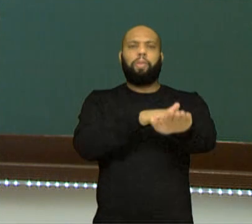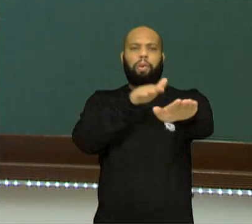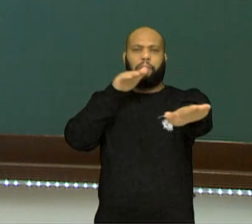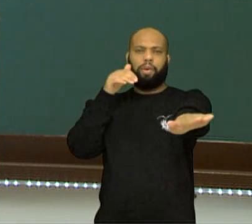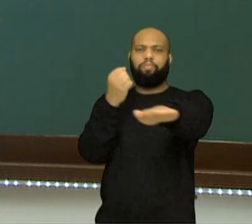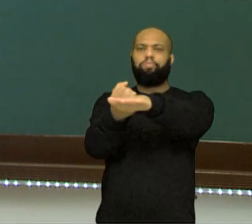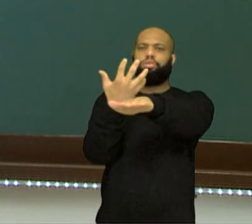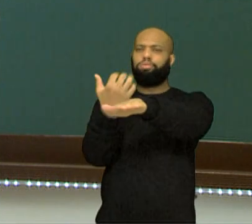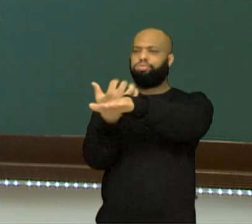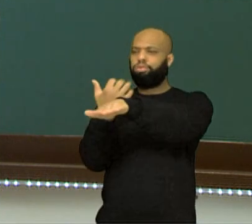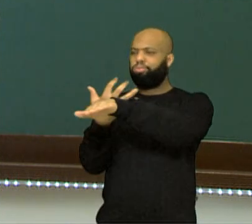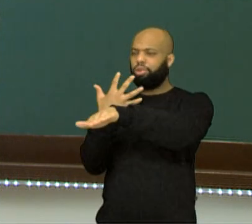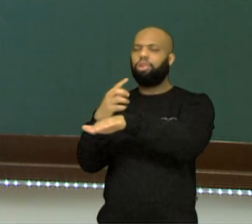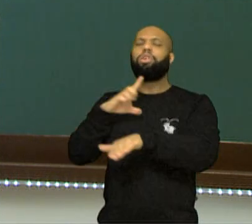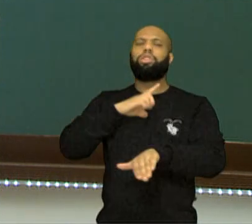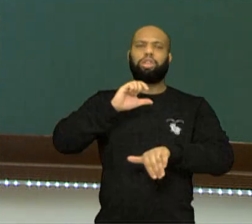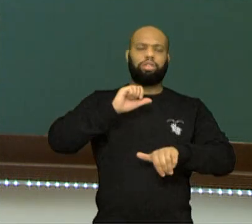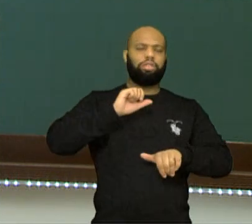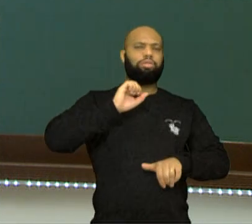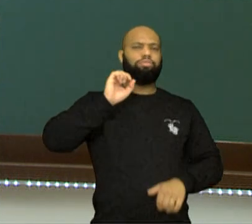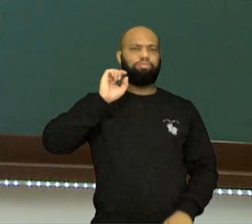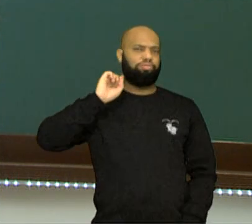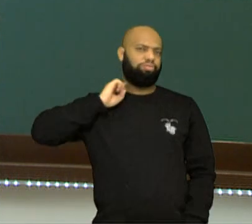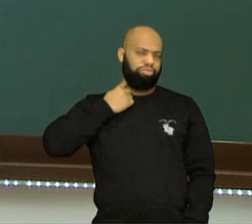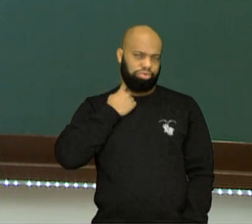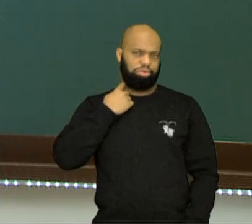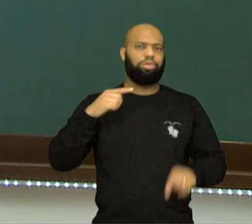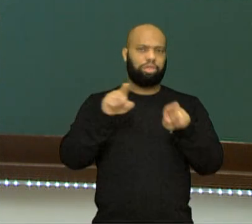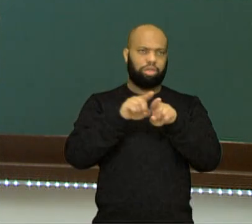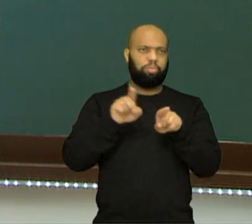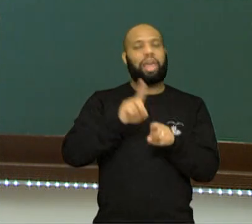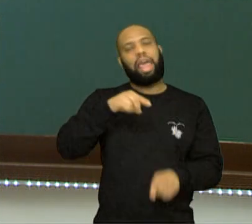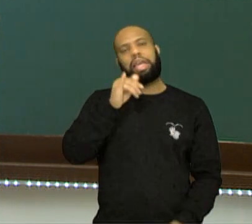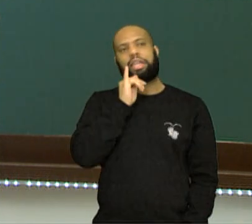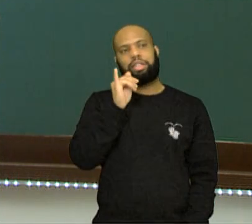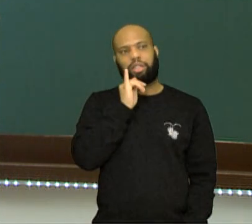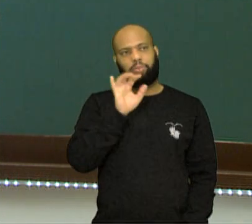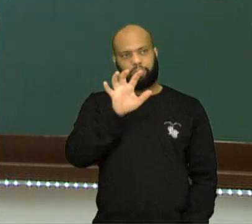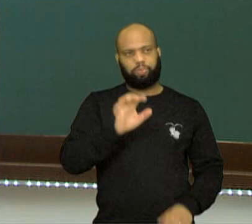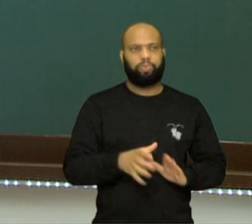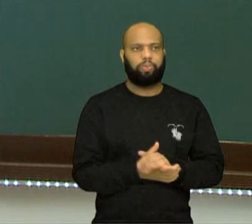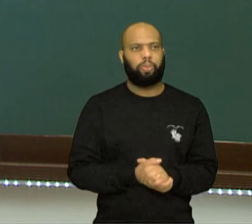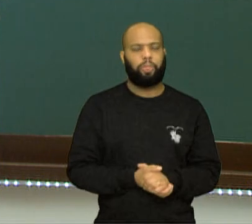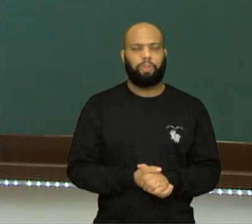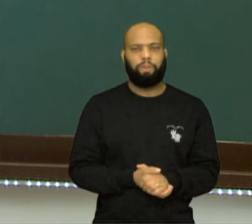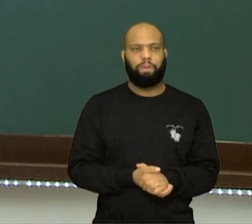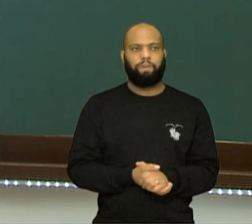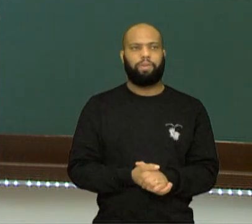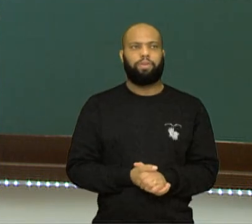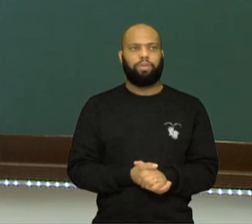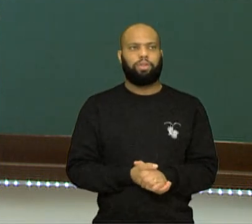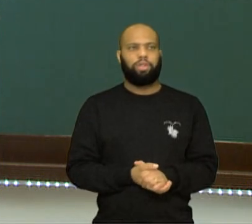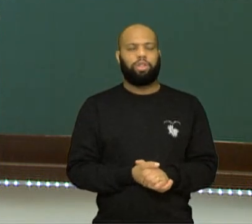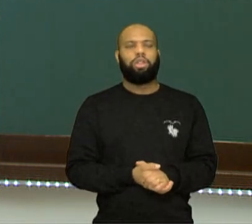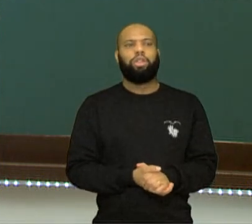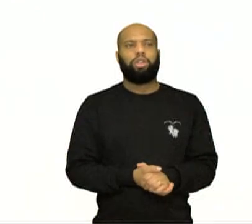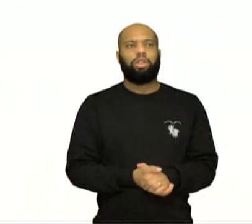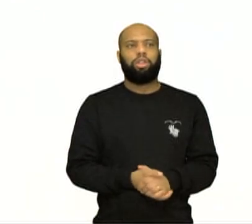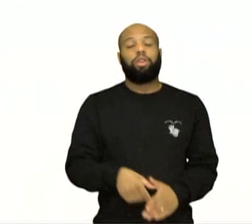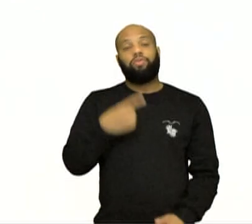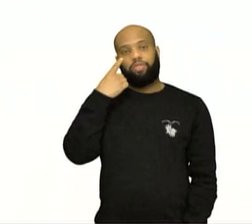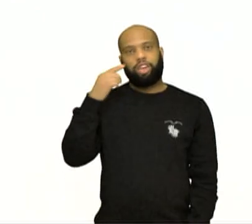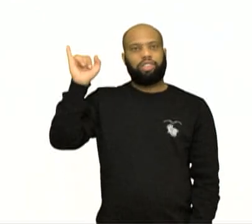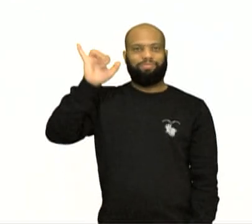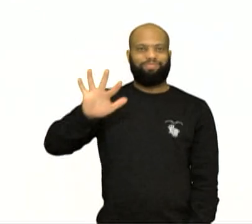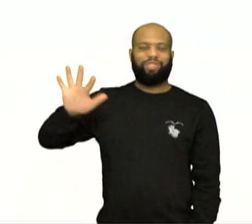uma situação ali de poluição atmosférica. É um exemplo nesse sentido, quando a gente fala, né? Uma consequência. E aqui a